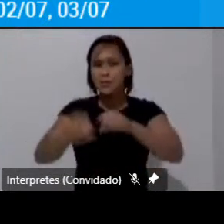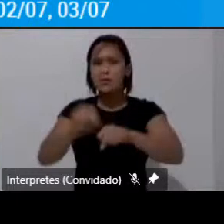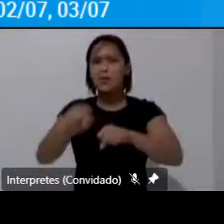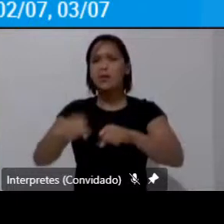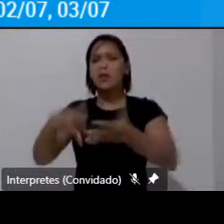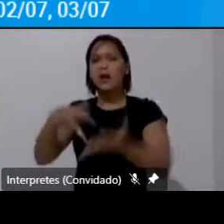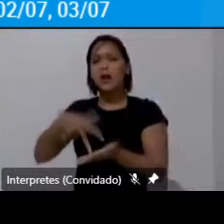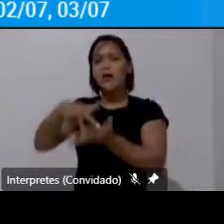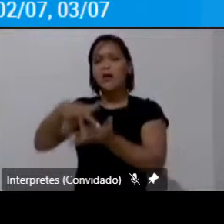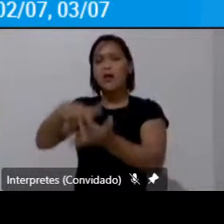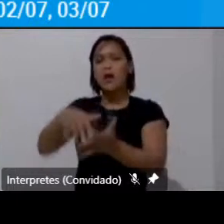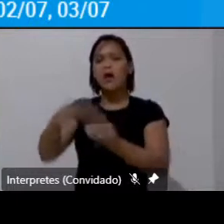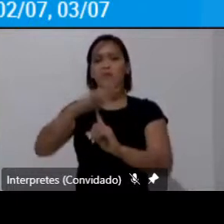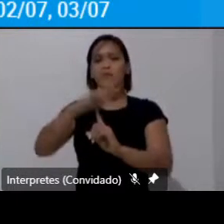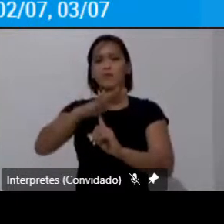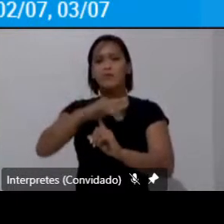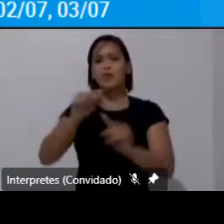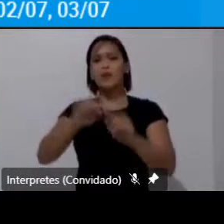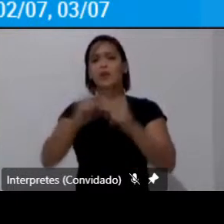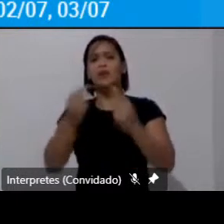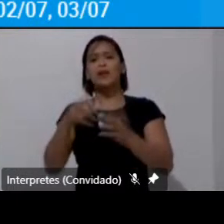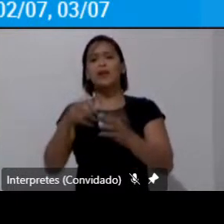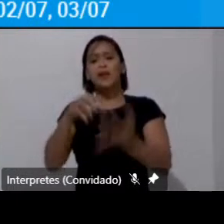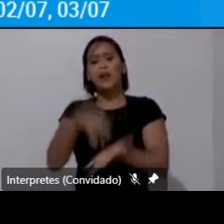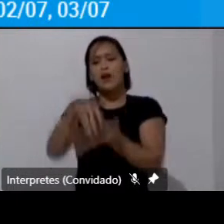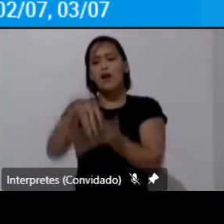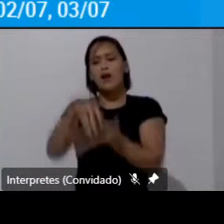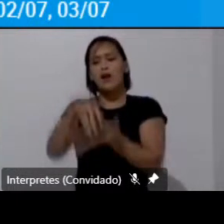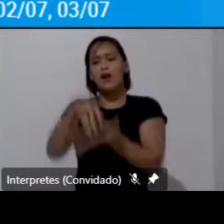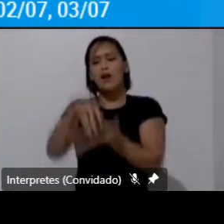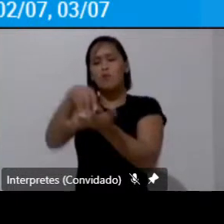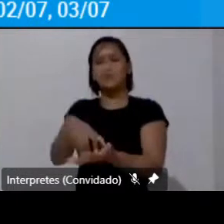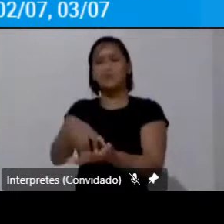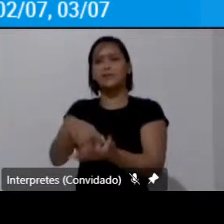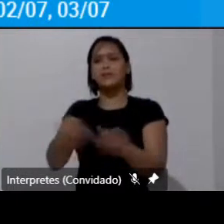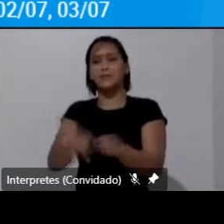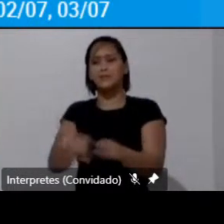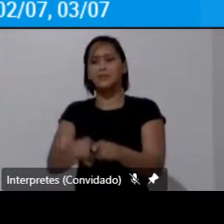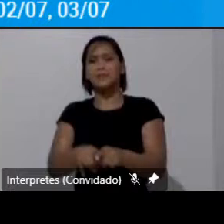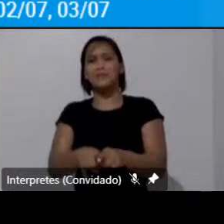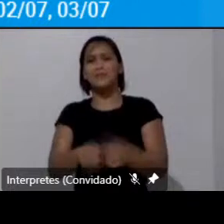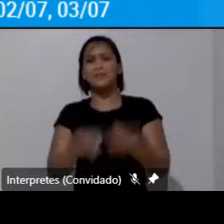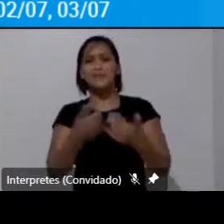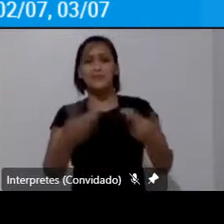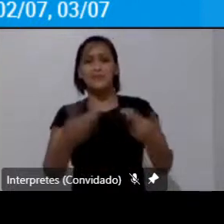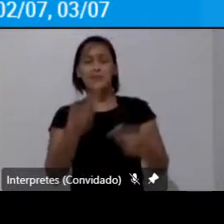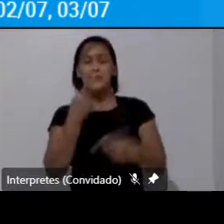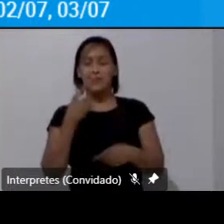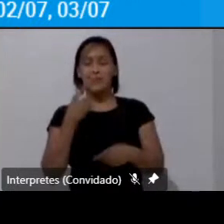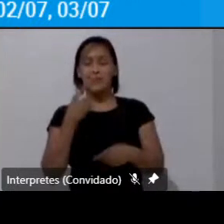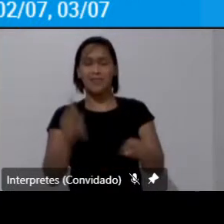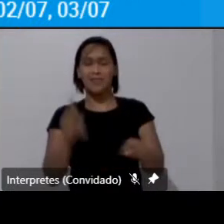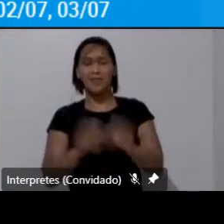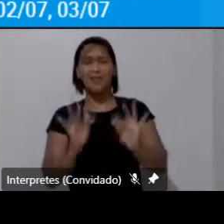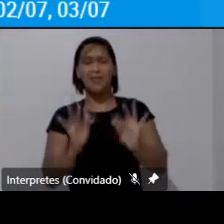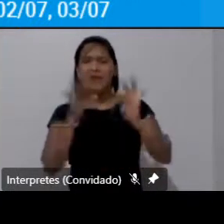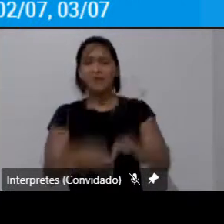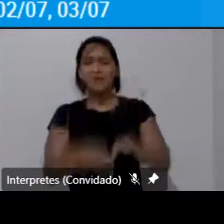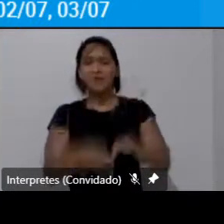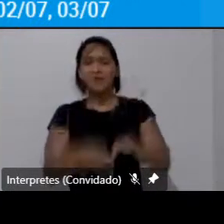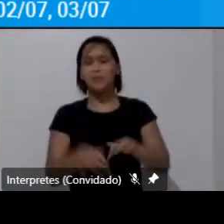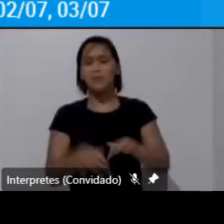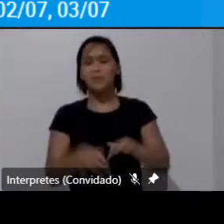feira à carga aos transportes coletivos e aí por último o transporte